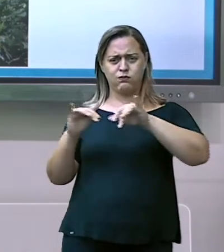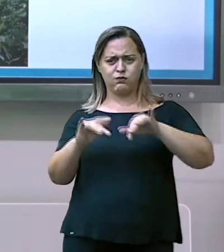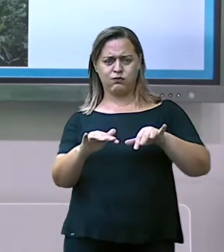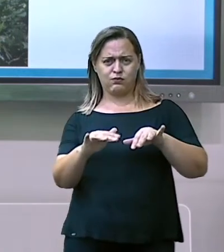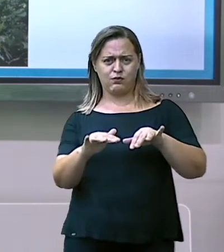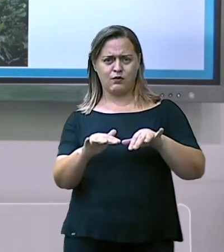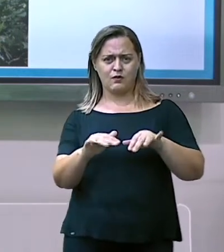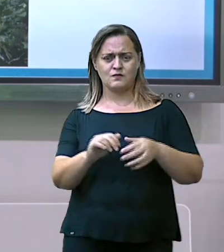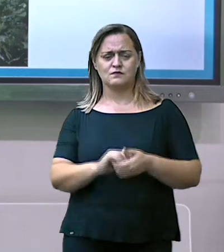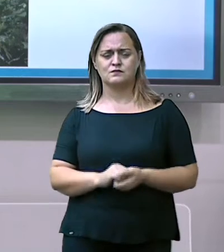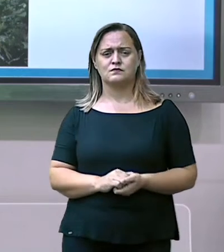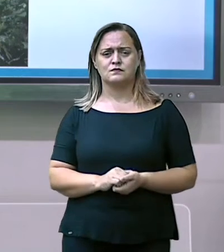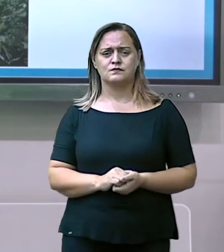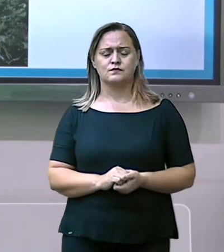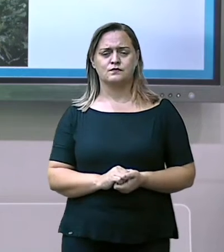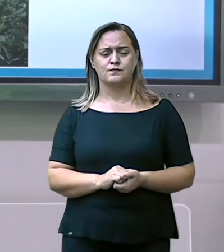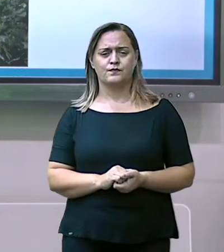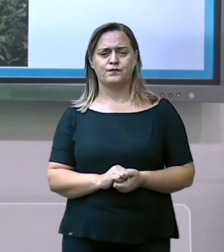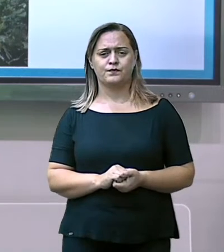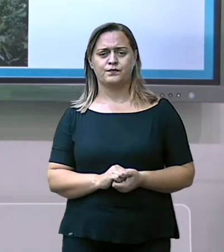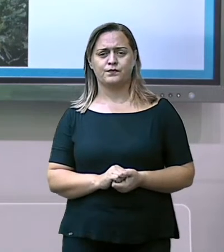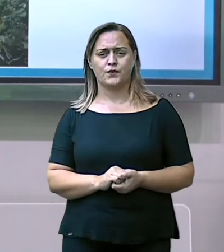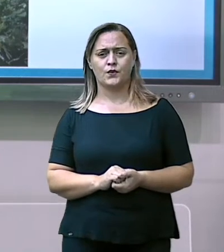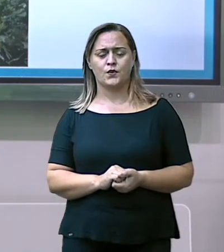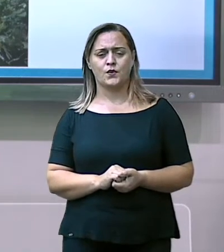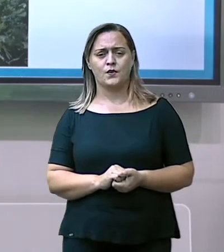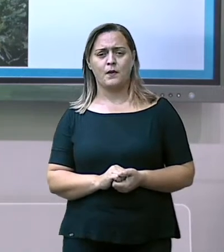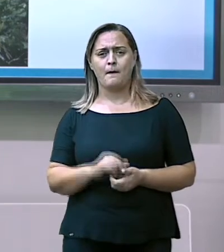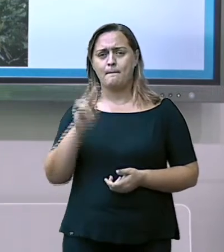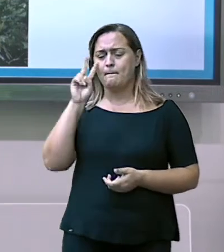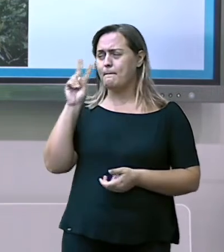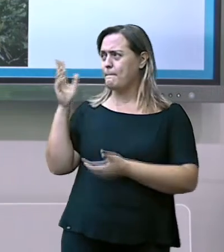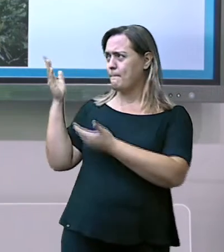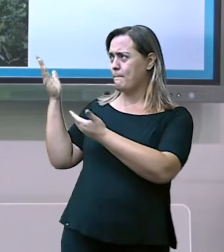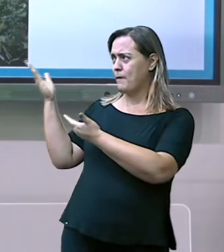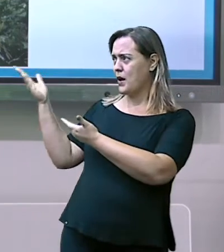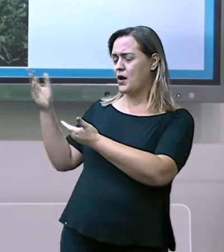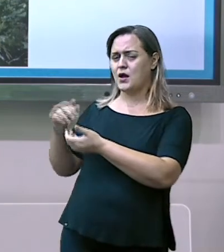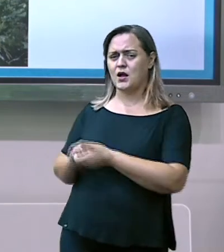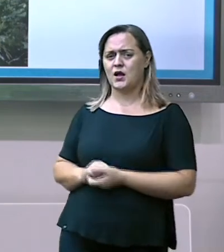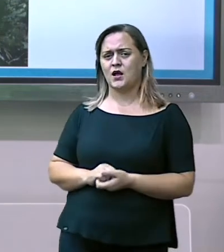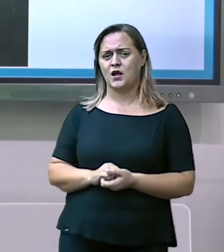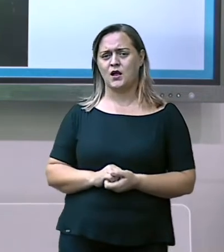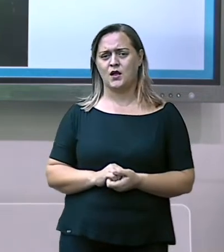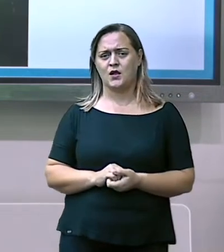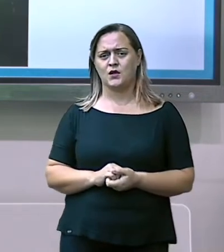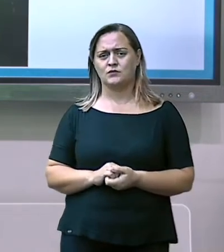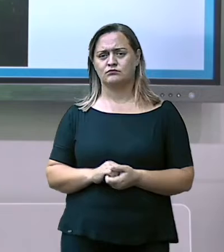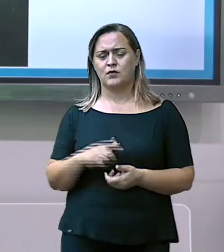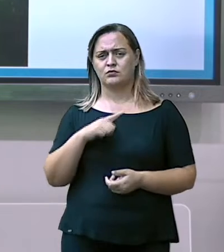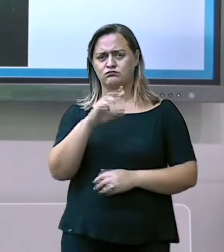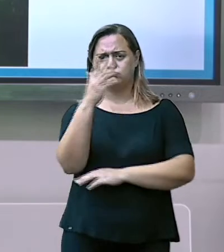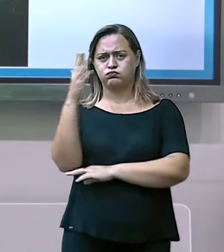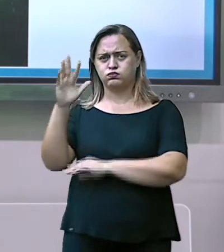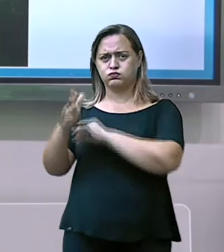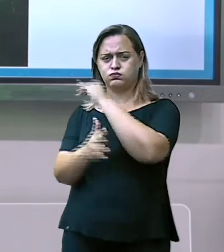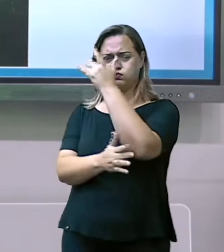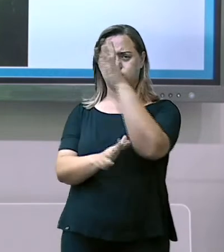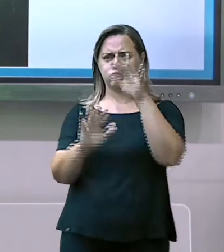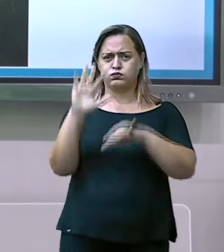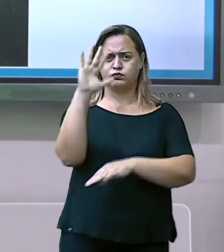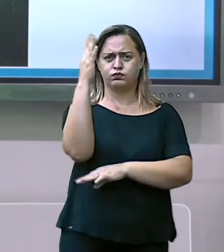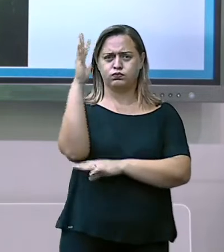Percebam no alto das árvores. Eu vou passar aqui, para você poder ver melhor,